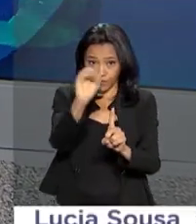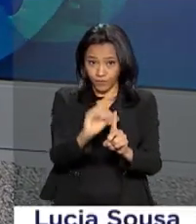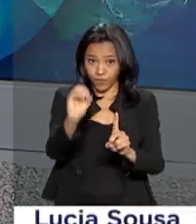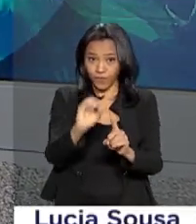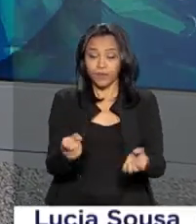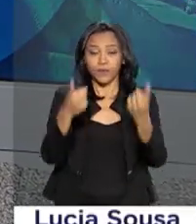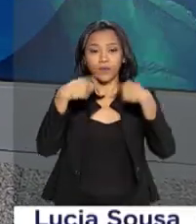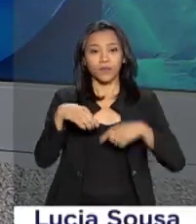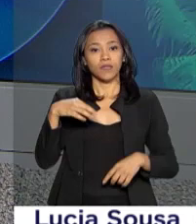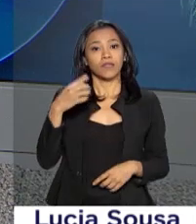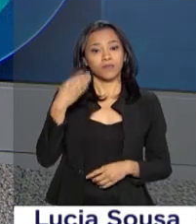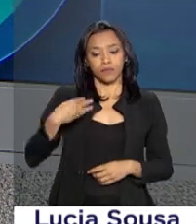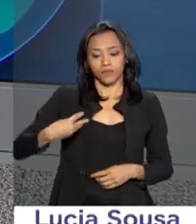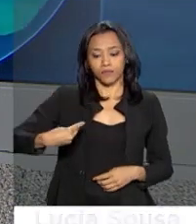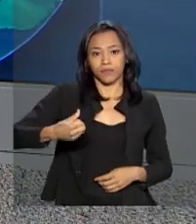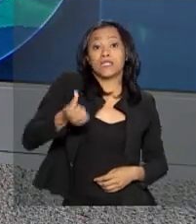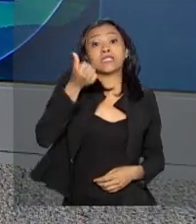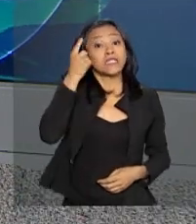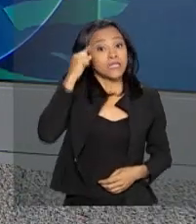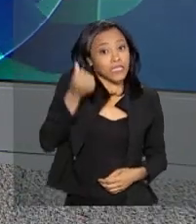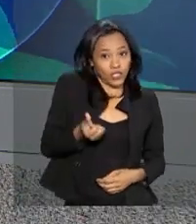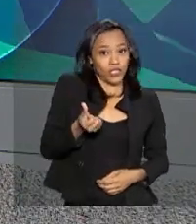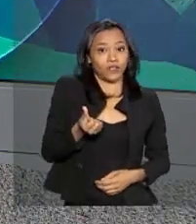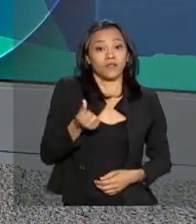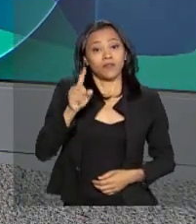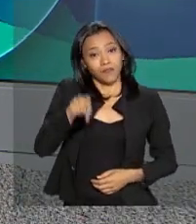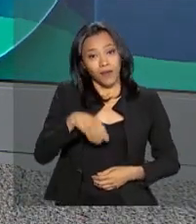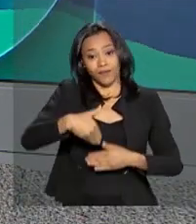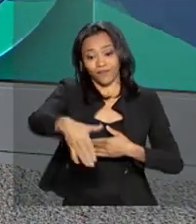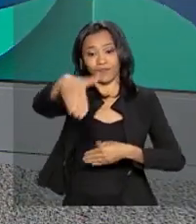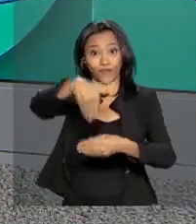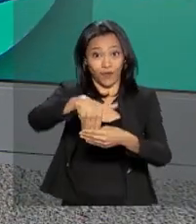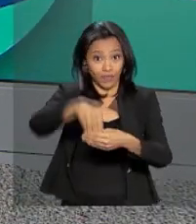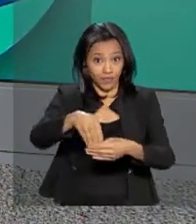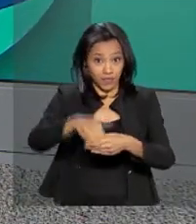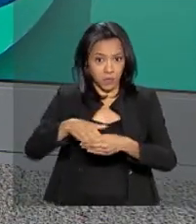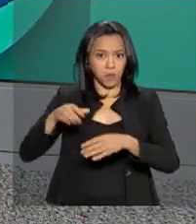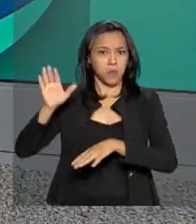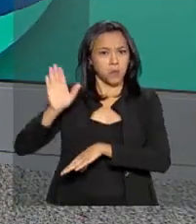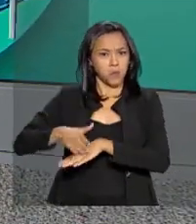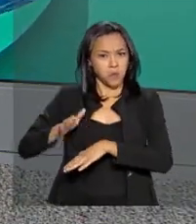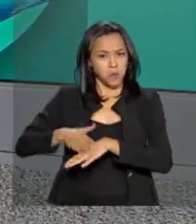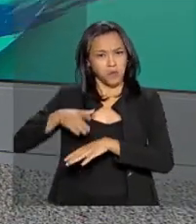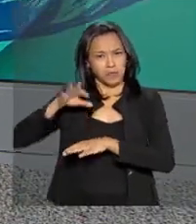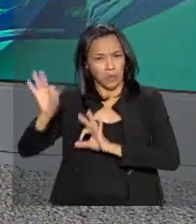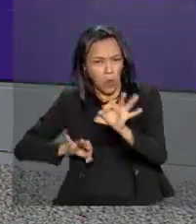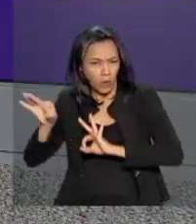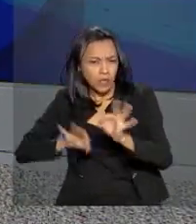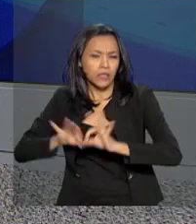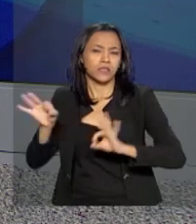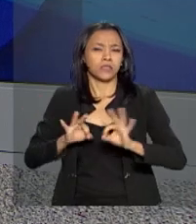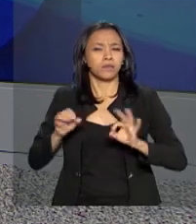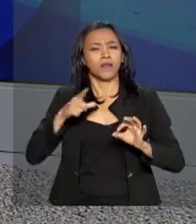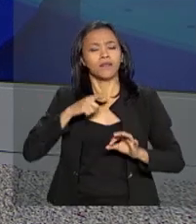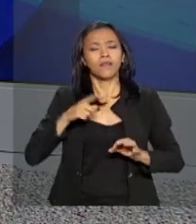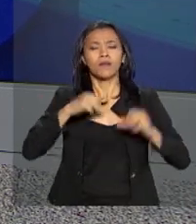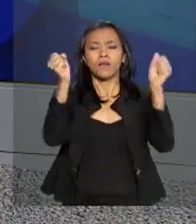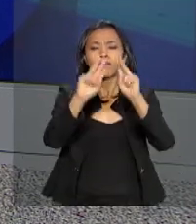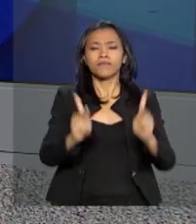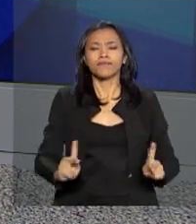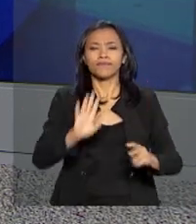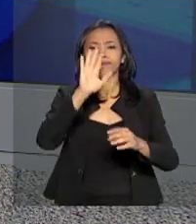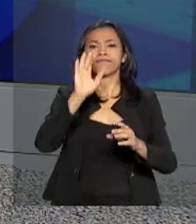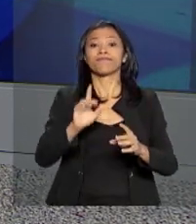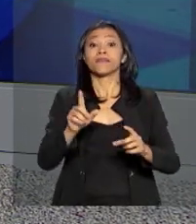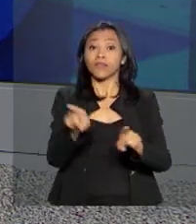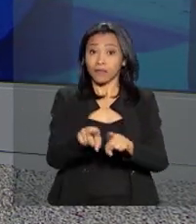Seis dias para o segundo turno da eleição. As autoridades trabalham para garantir uma votação pacífica e democrática. Neste domingo,